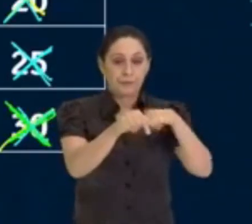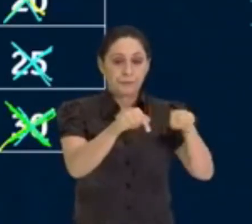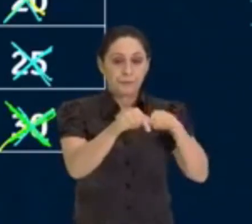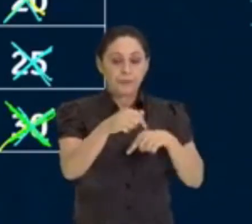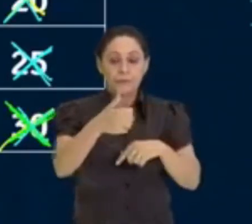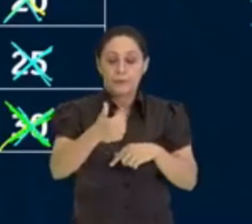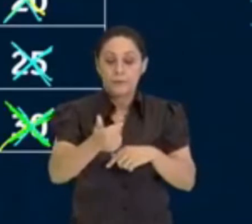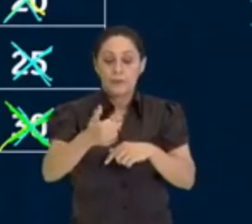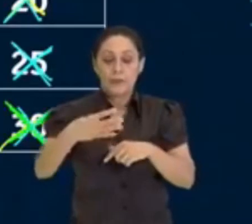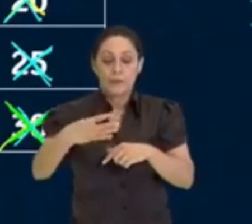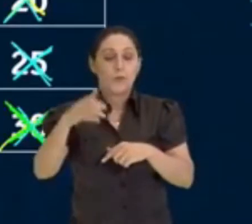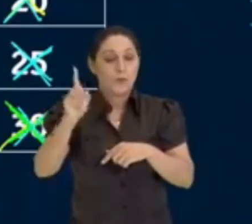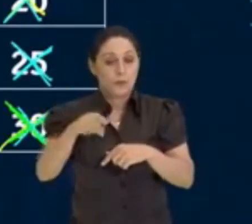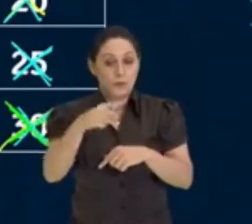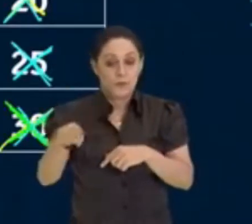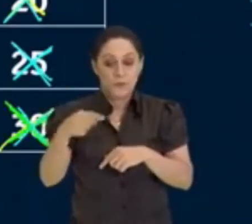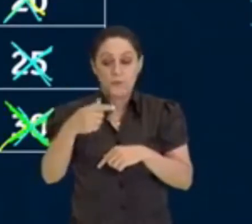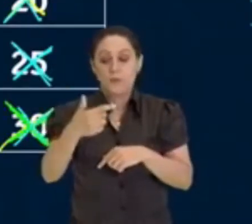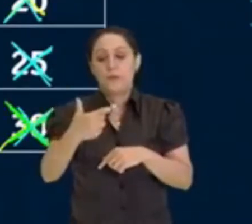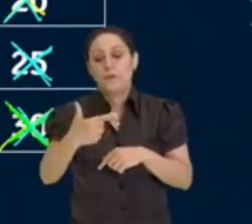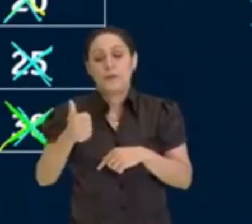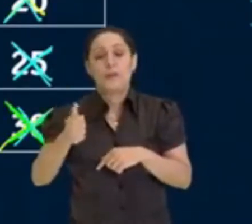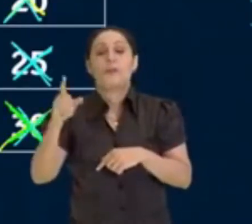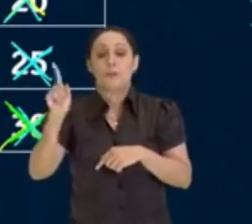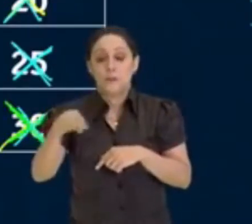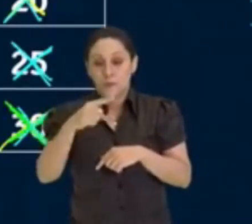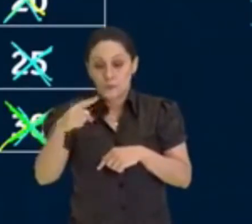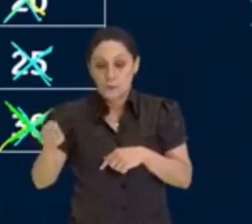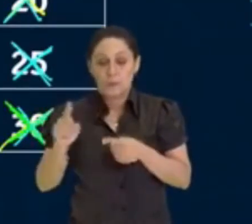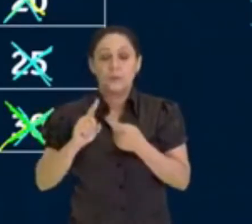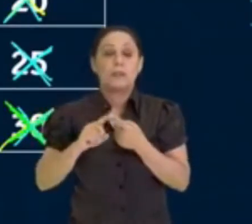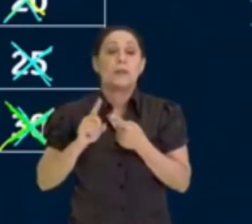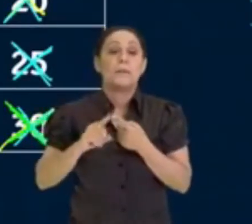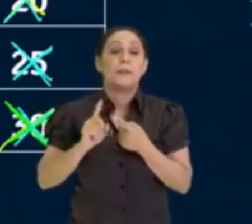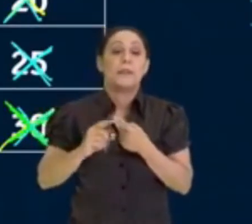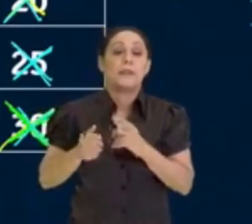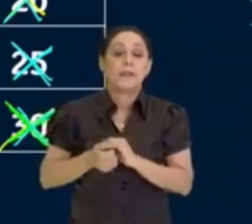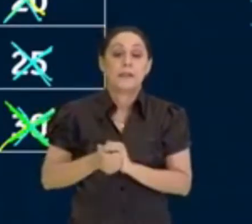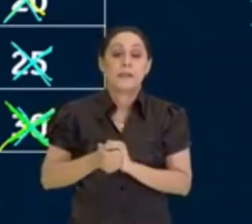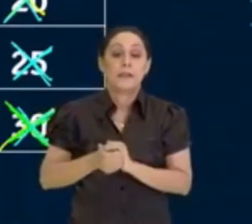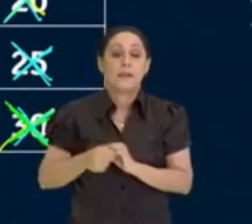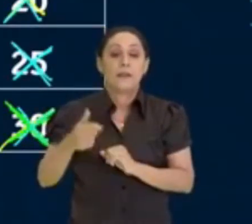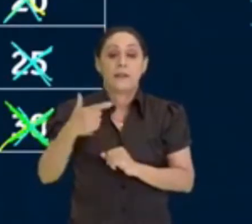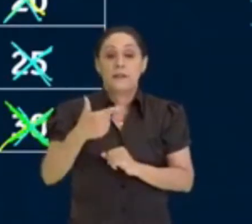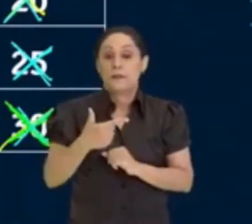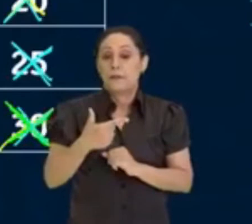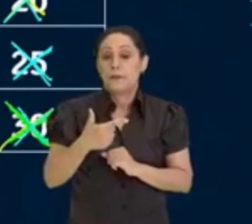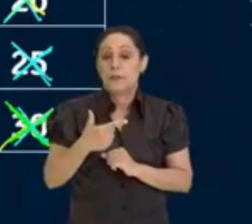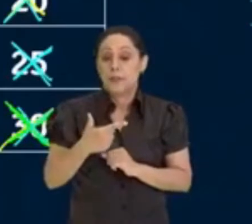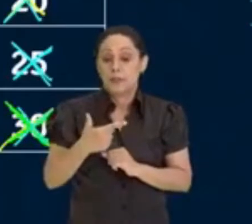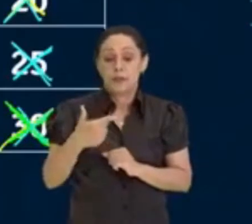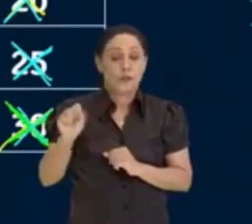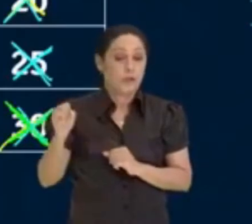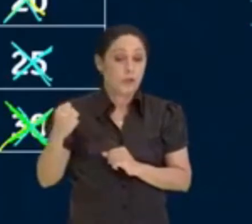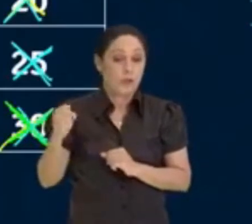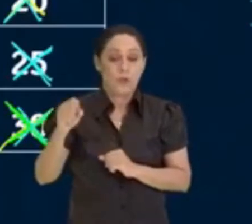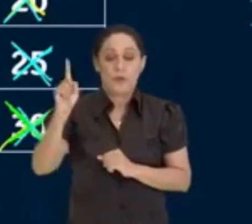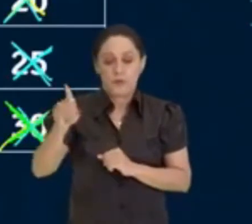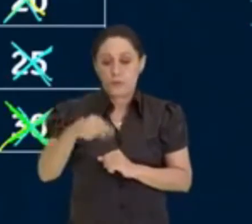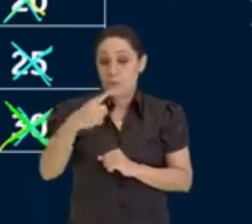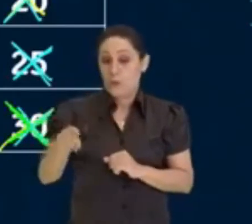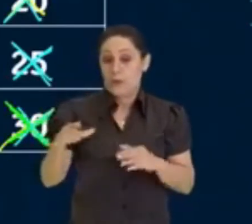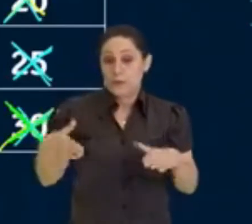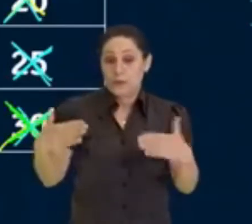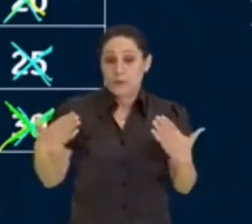excluído, 21 já foi excluído também, tá? 21, aí depois viria 28, que também está excluído. Ou